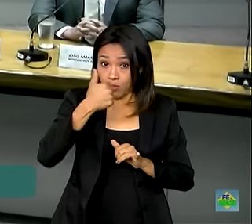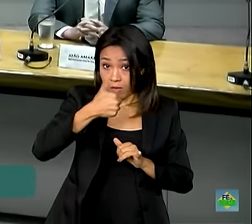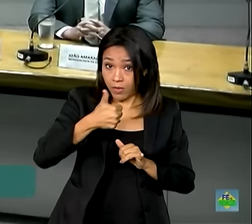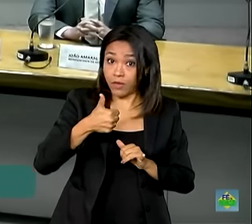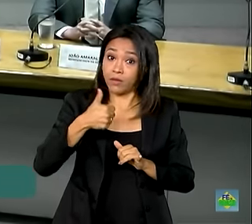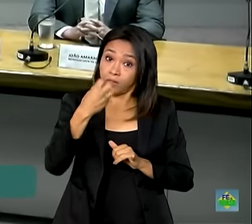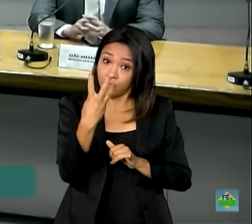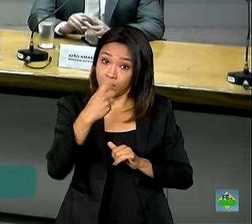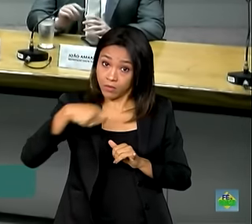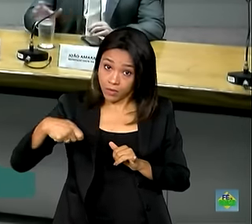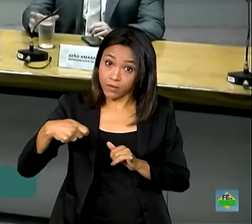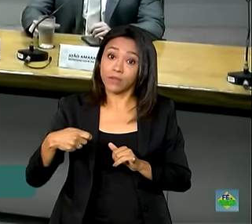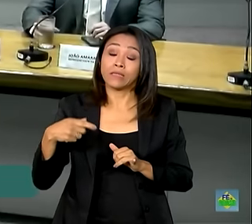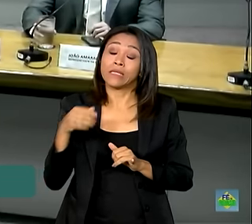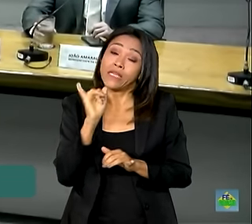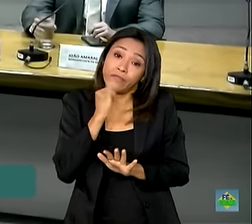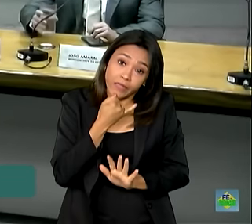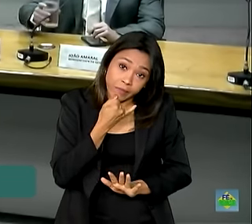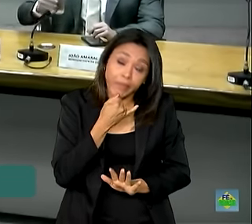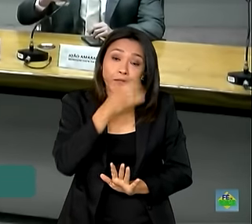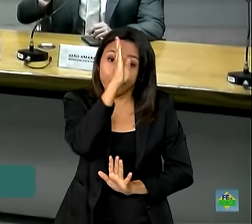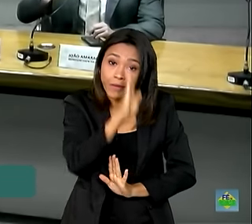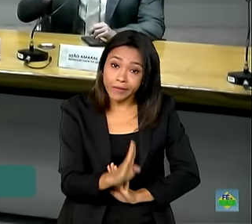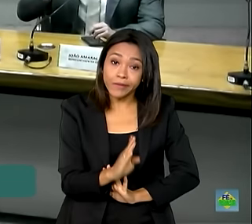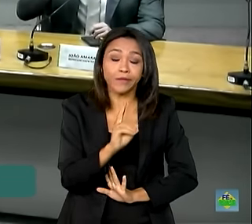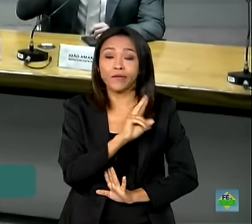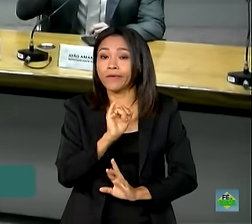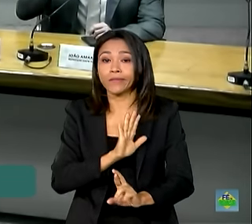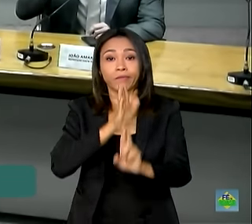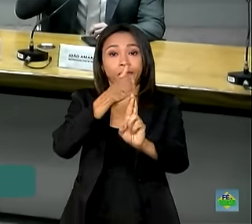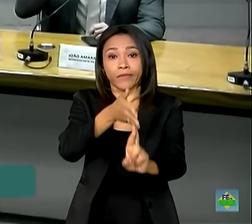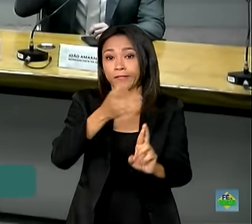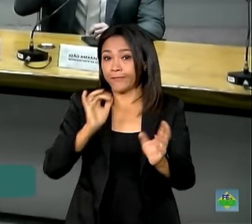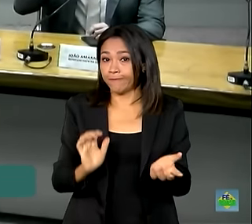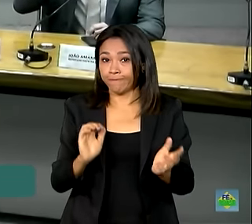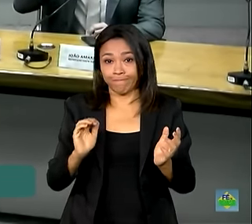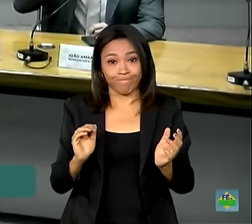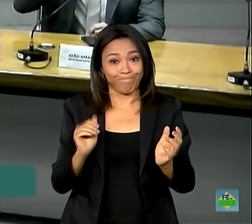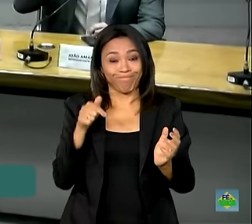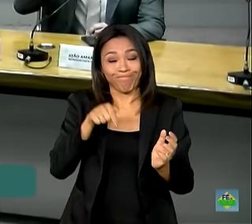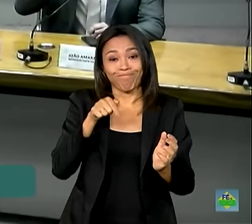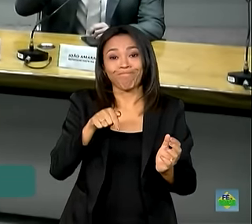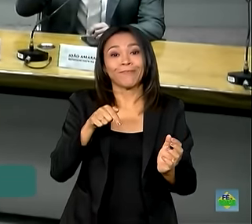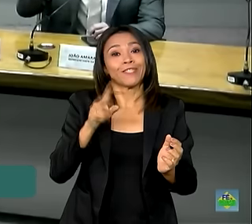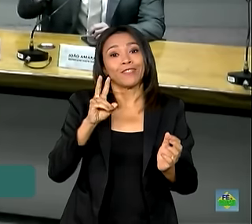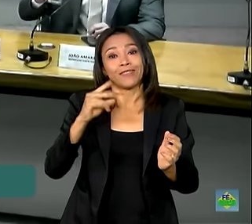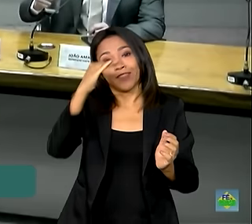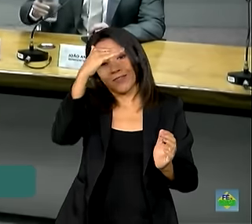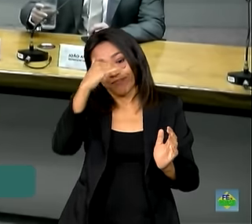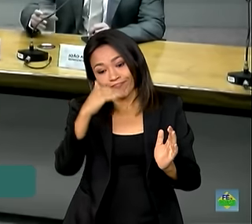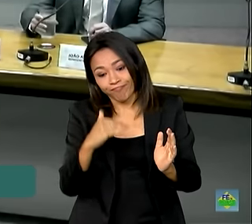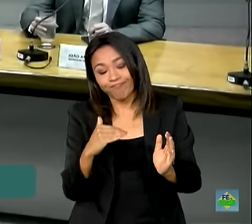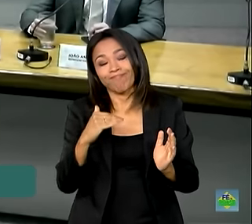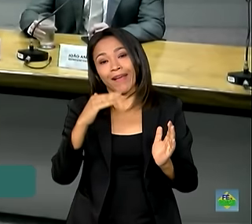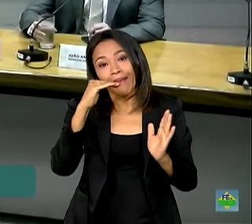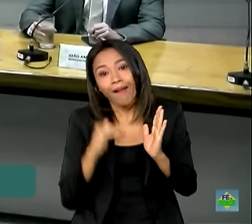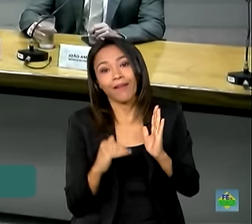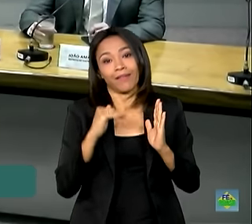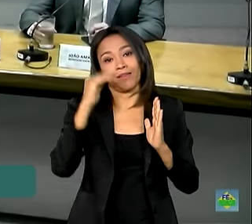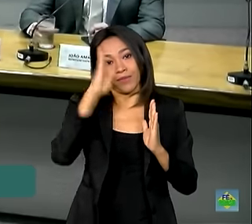que, finalmente, não vamos sermos mais os líderes desse ranking desejado. Então,